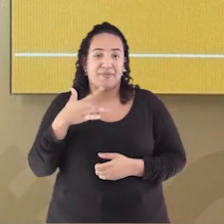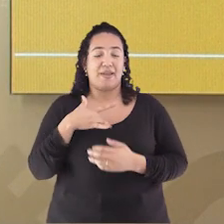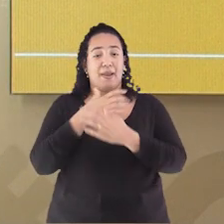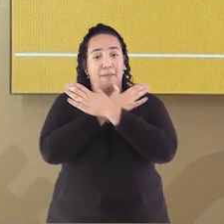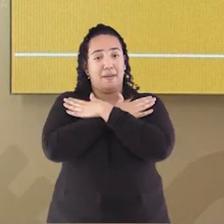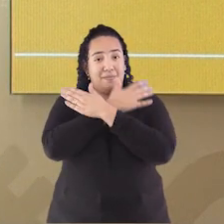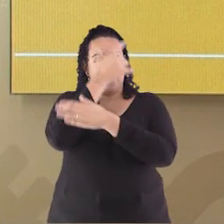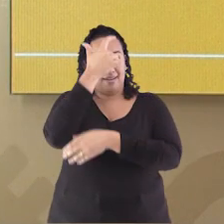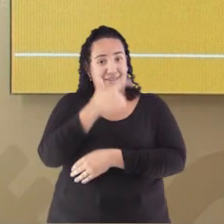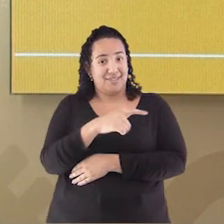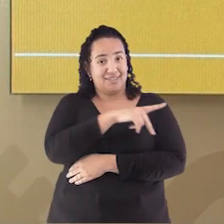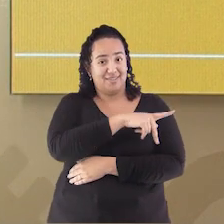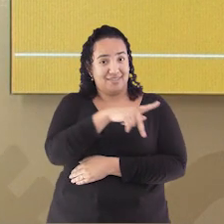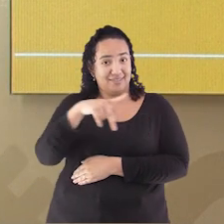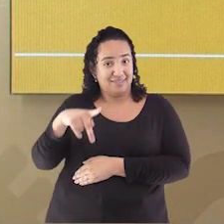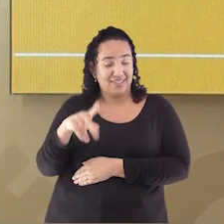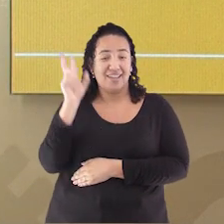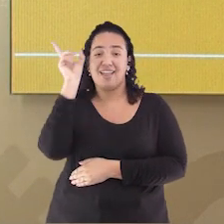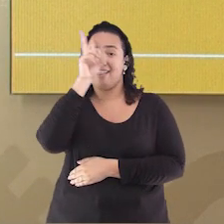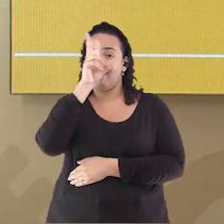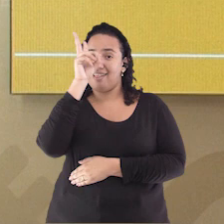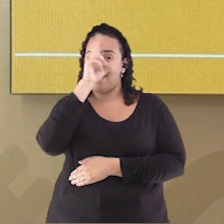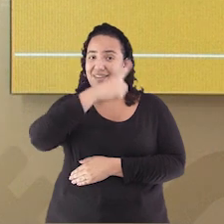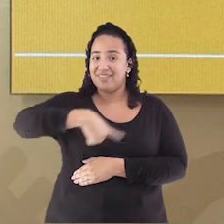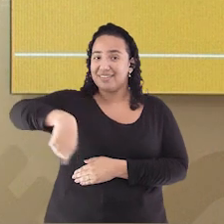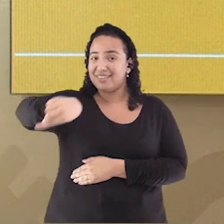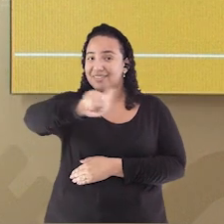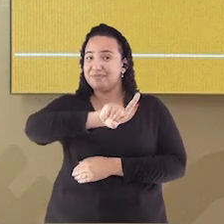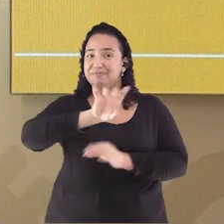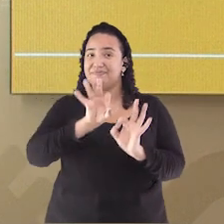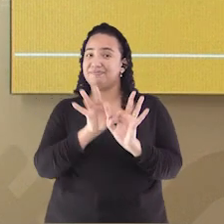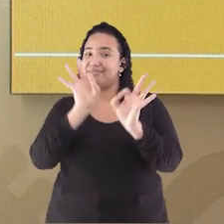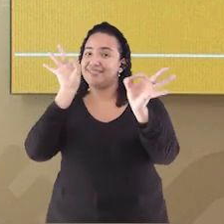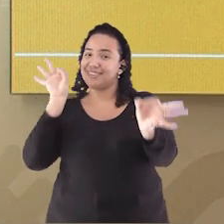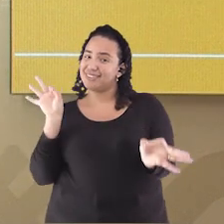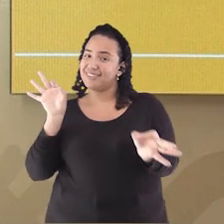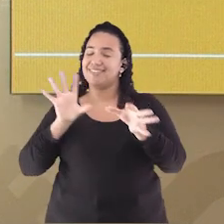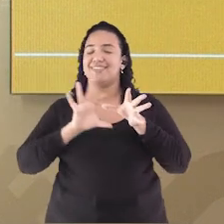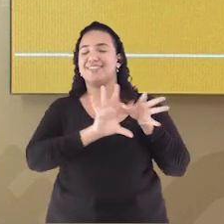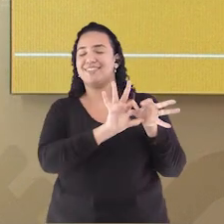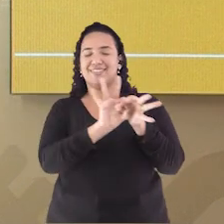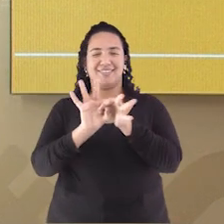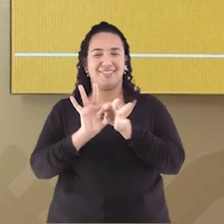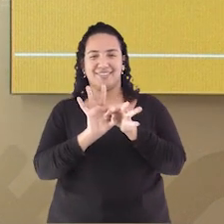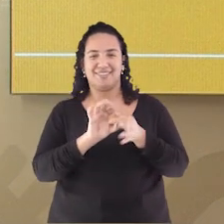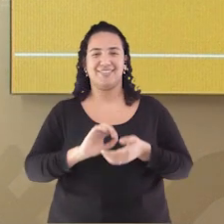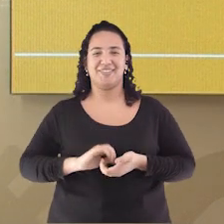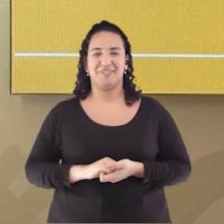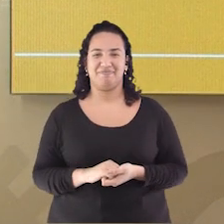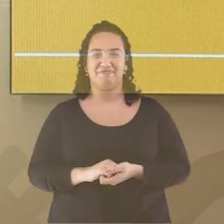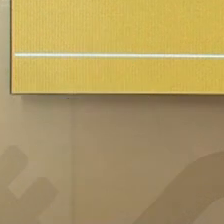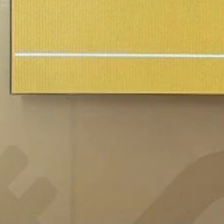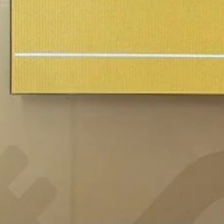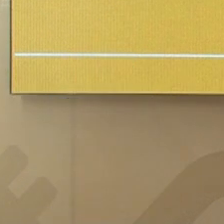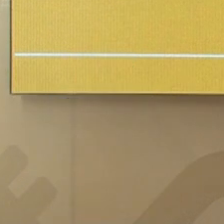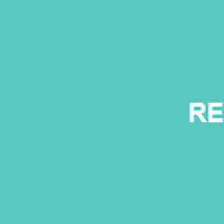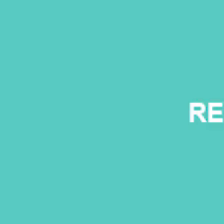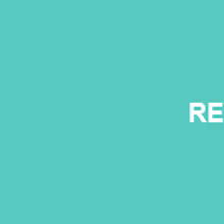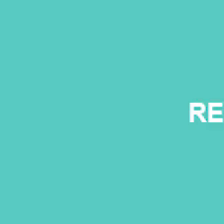abraço Da professora Ivonilza E não se esqueça Mesmo distantes Estamos juntos